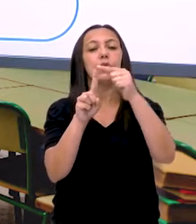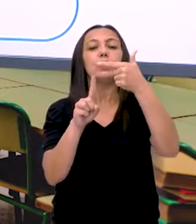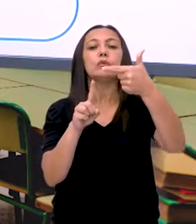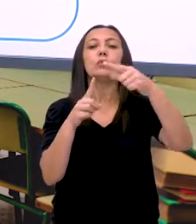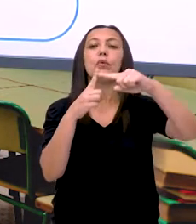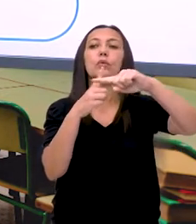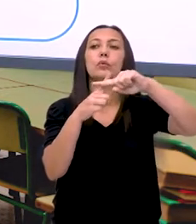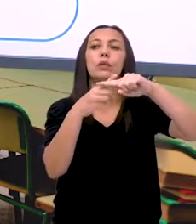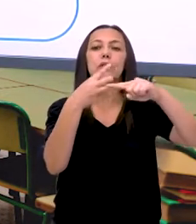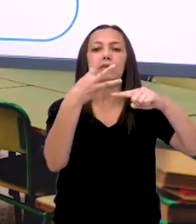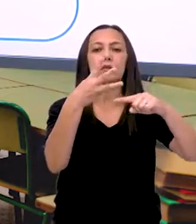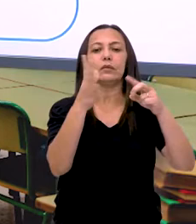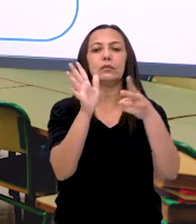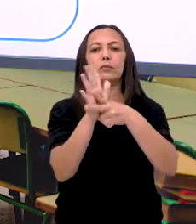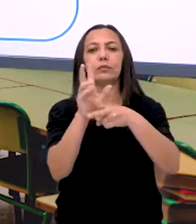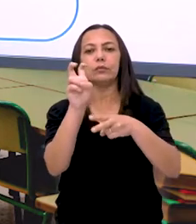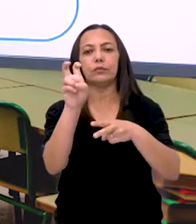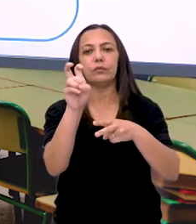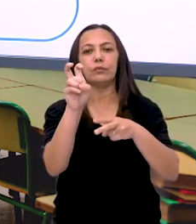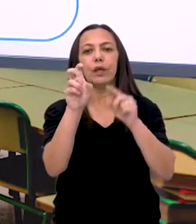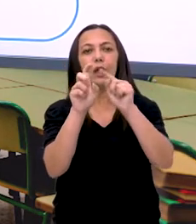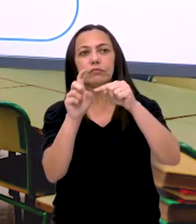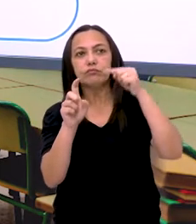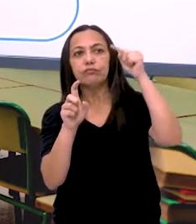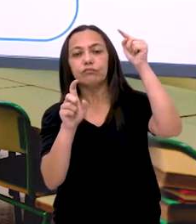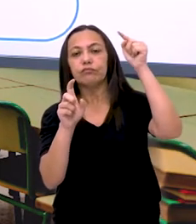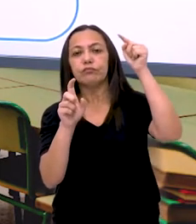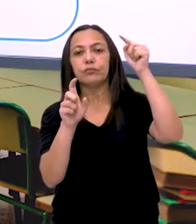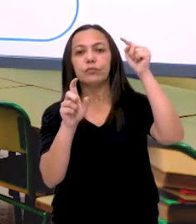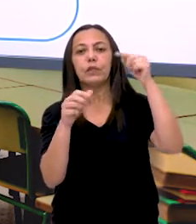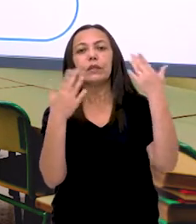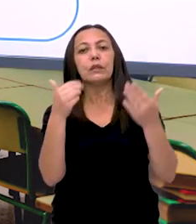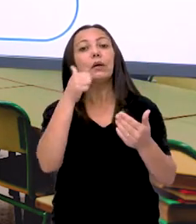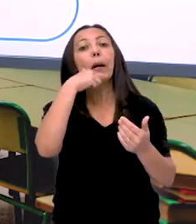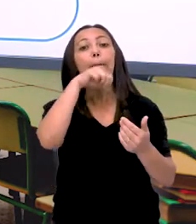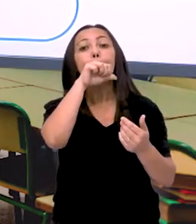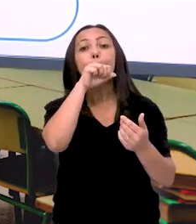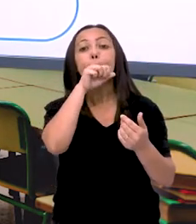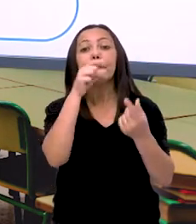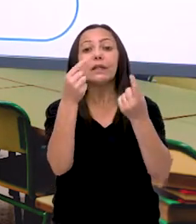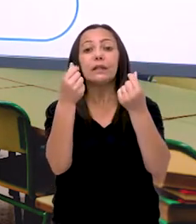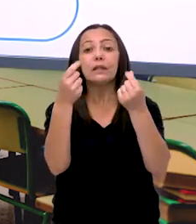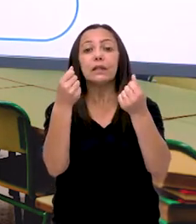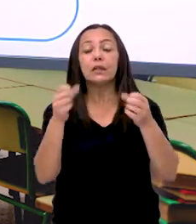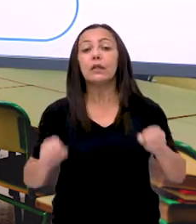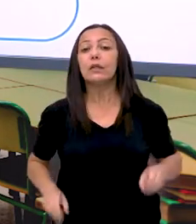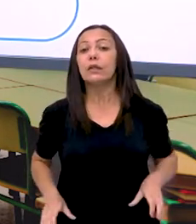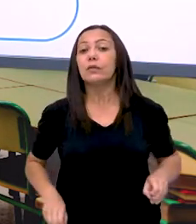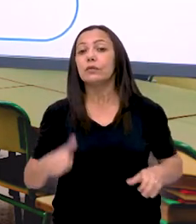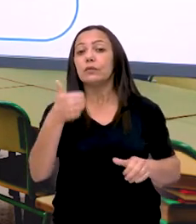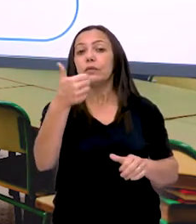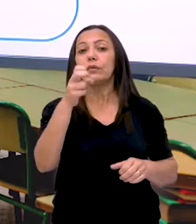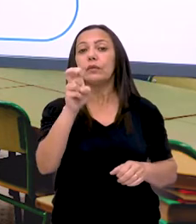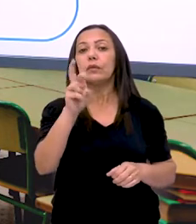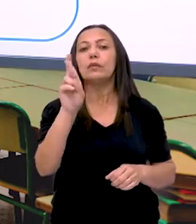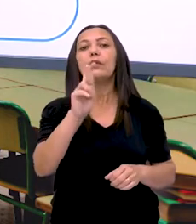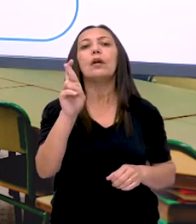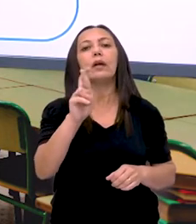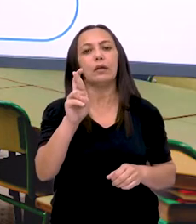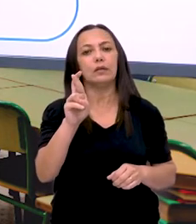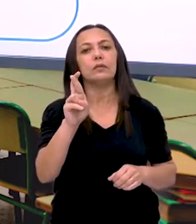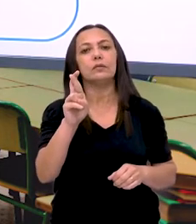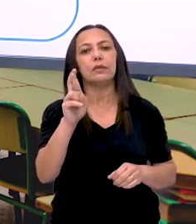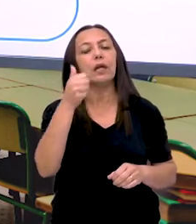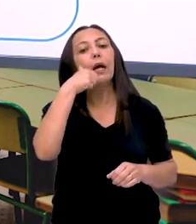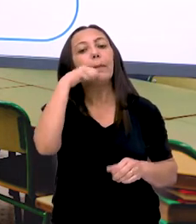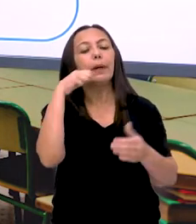2 mais 3. 5. Desce o 1. Ela gastou 15 reais na compra. Foi o